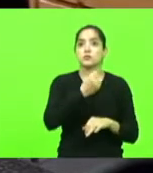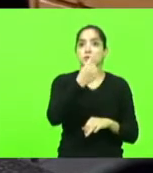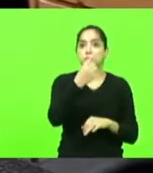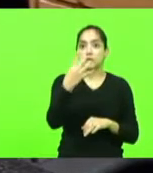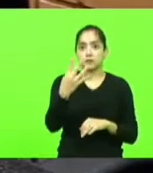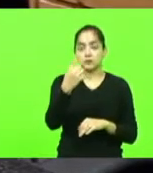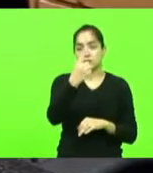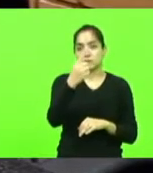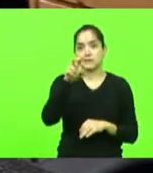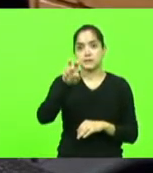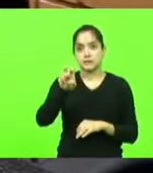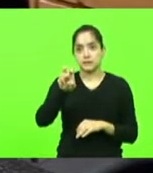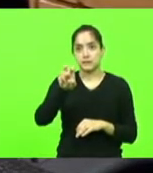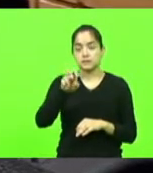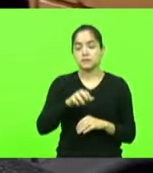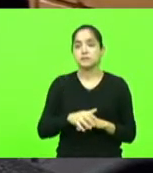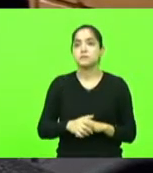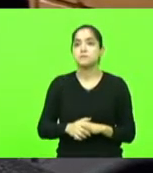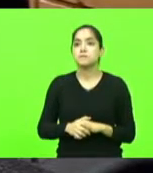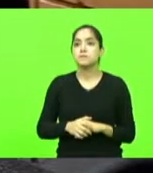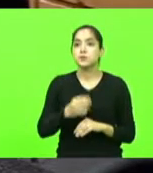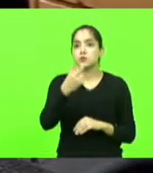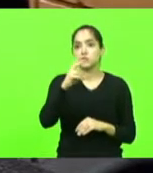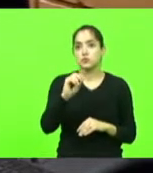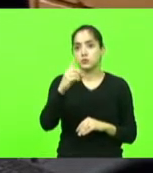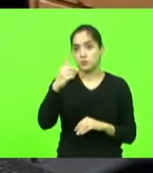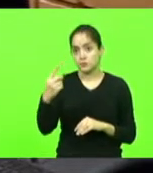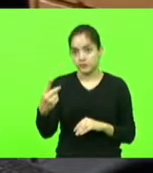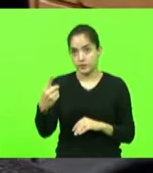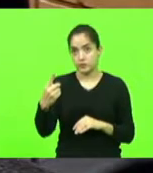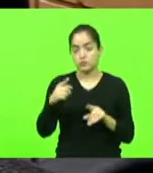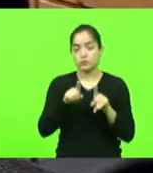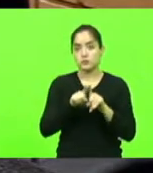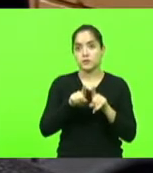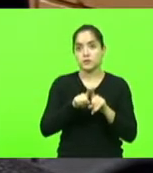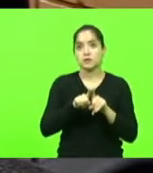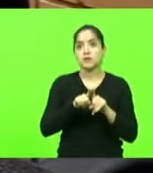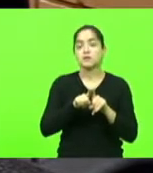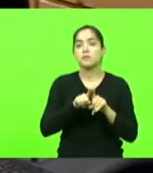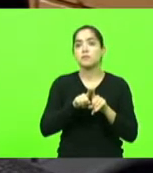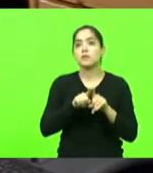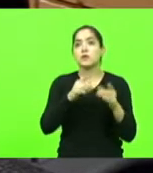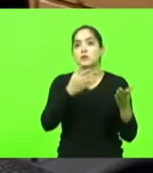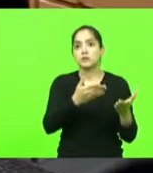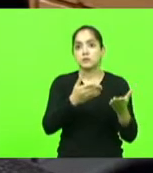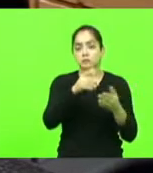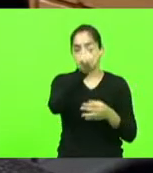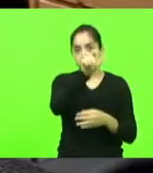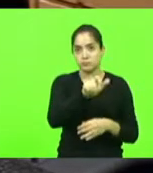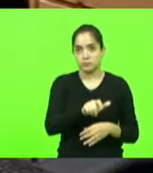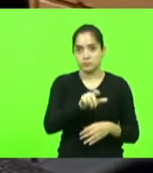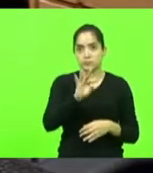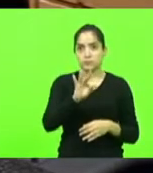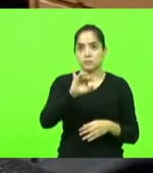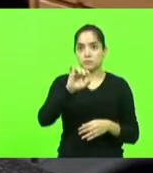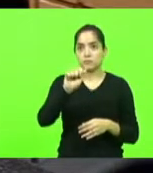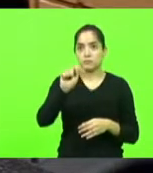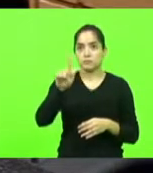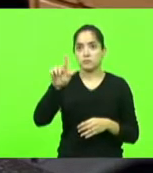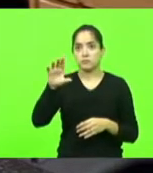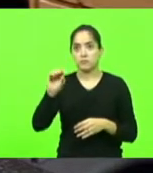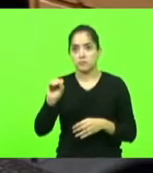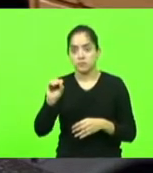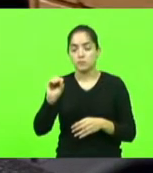de 2021, que convoca, então, o cidadão Tiago Bolan Frigo,